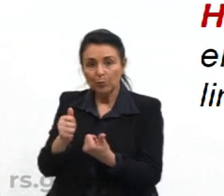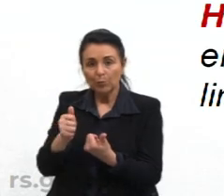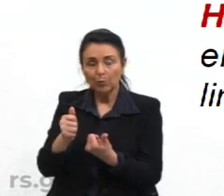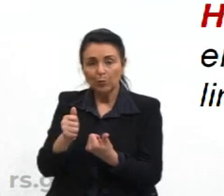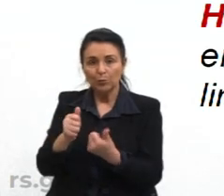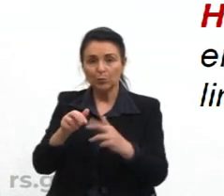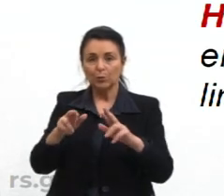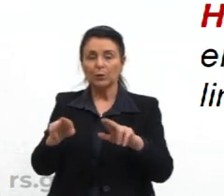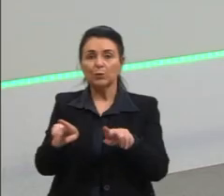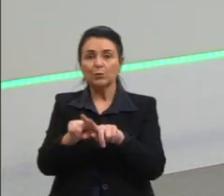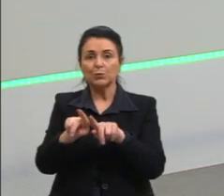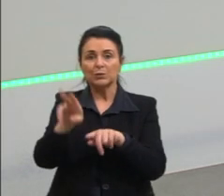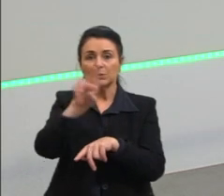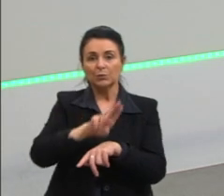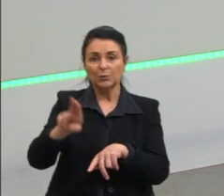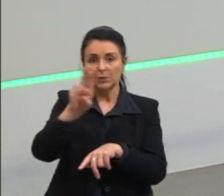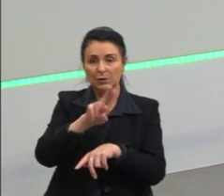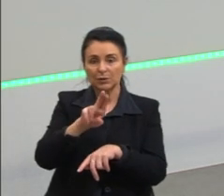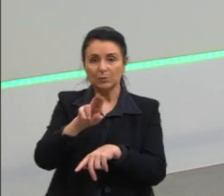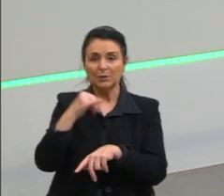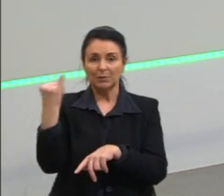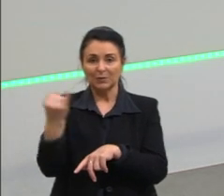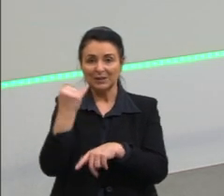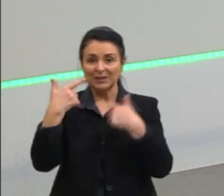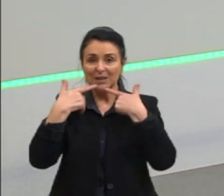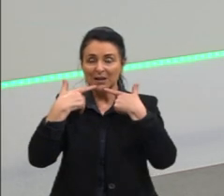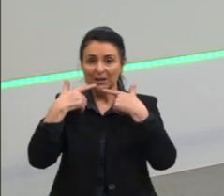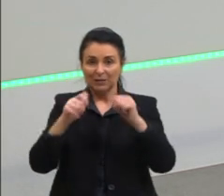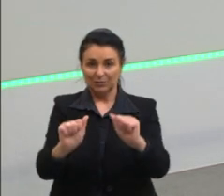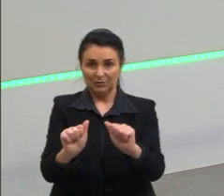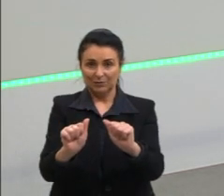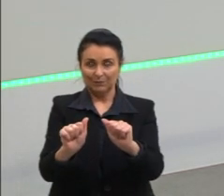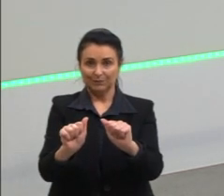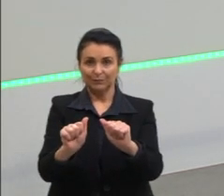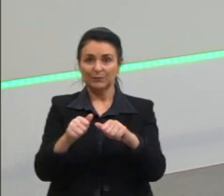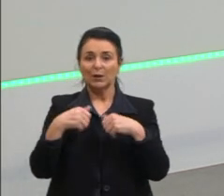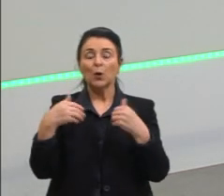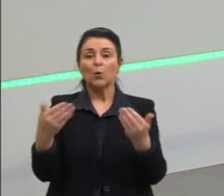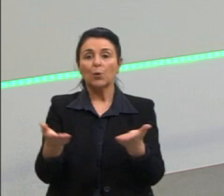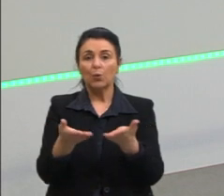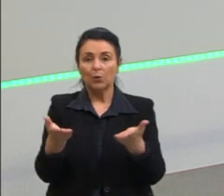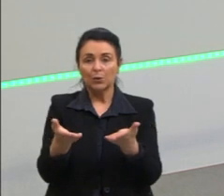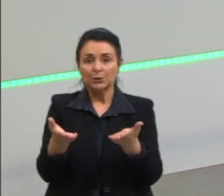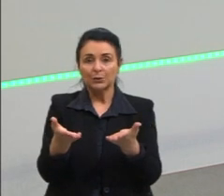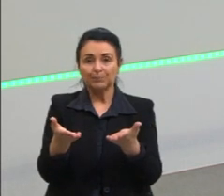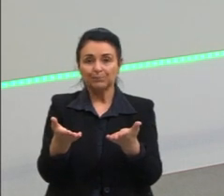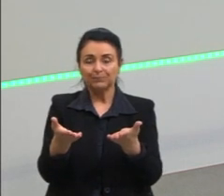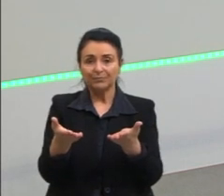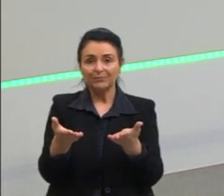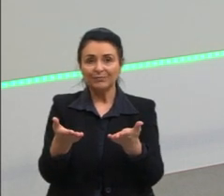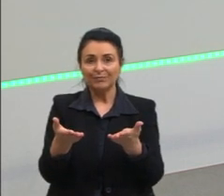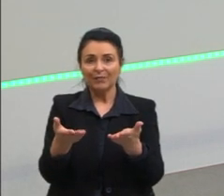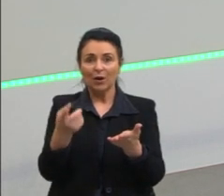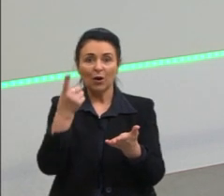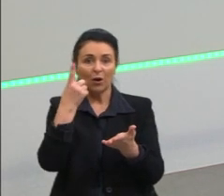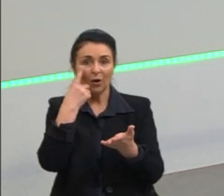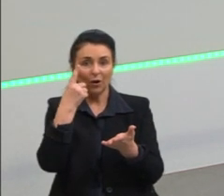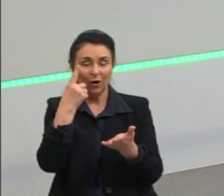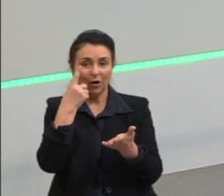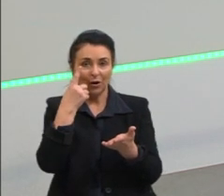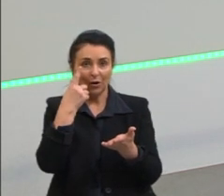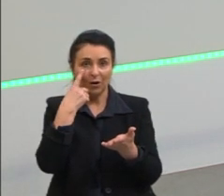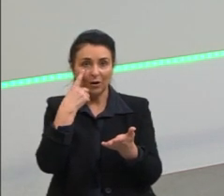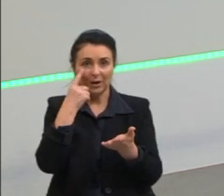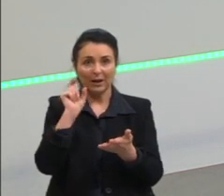e linguística. Hoje, nós vamos nos deter nesse termo, diversidade